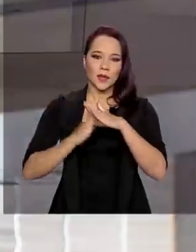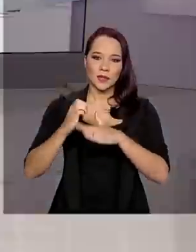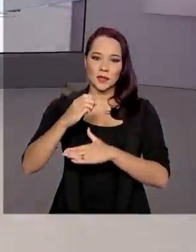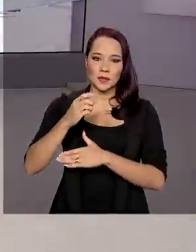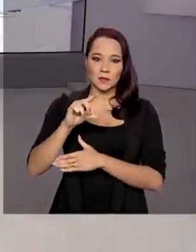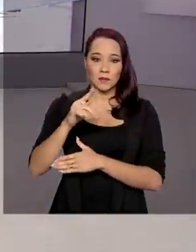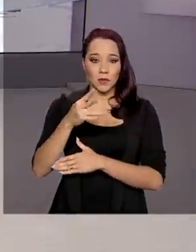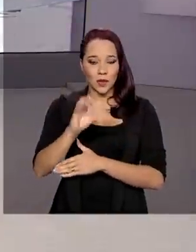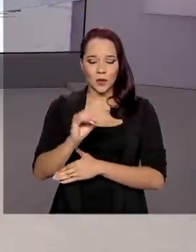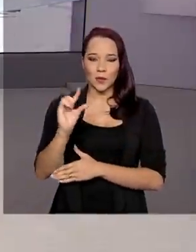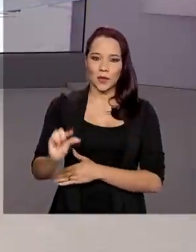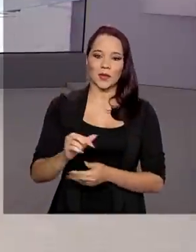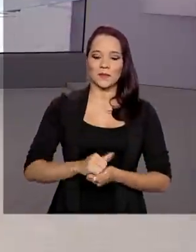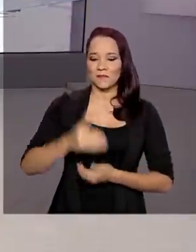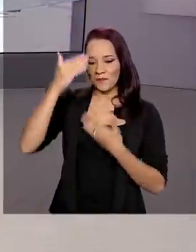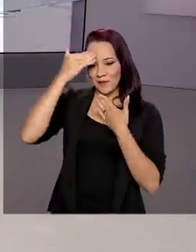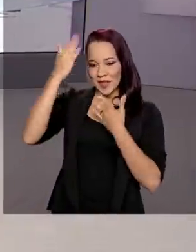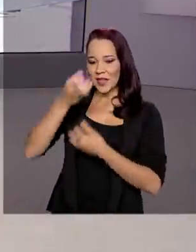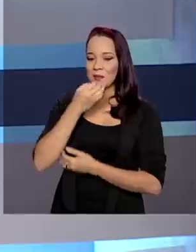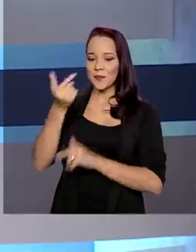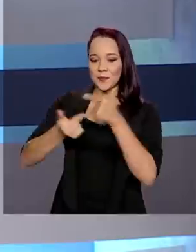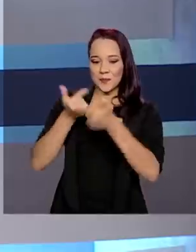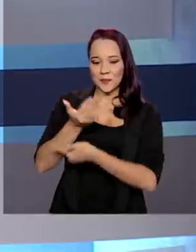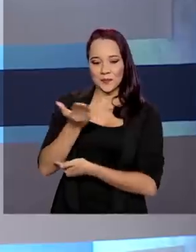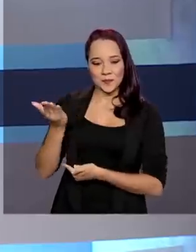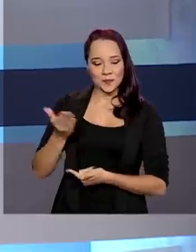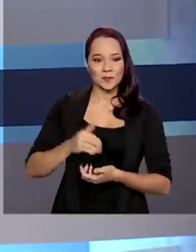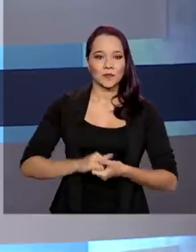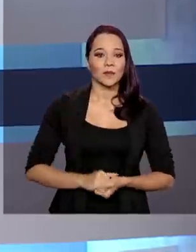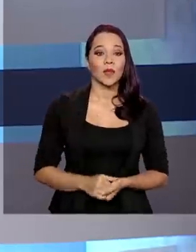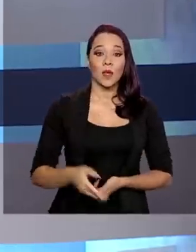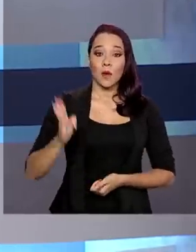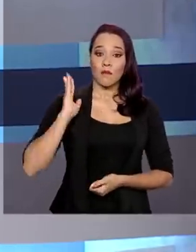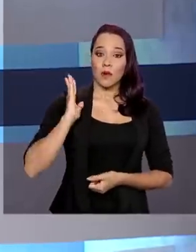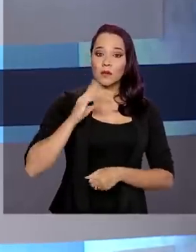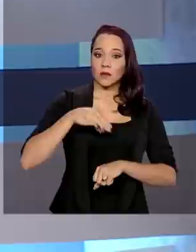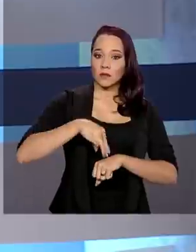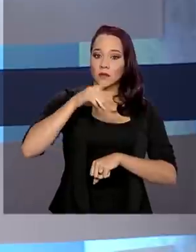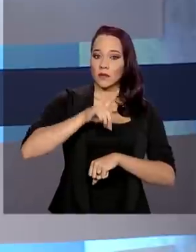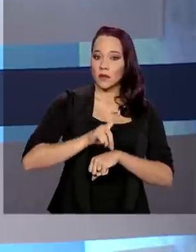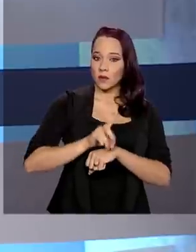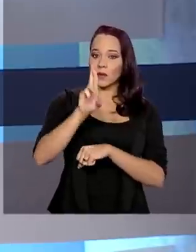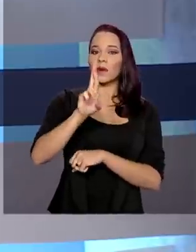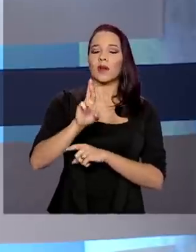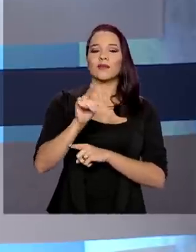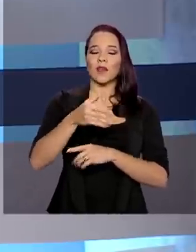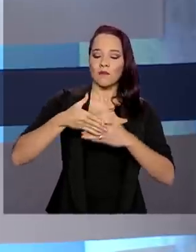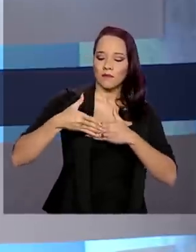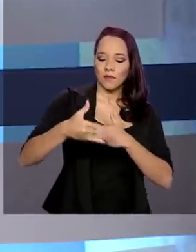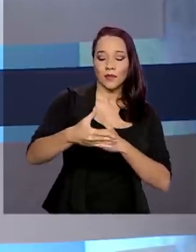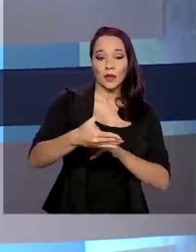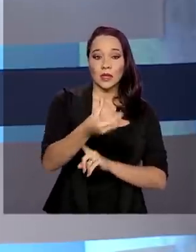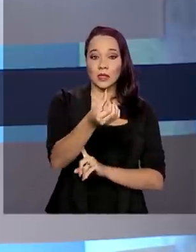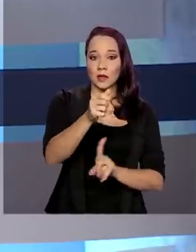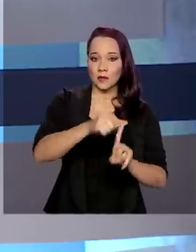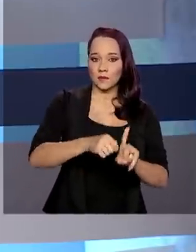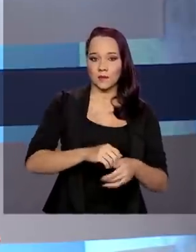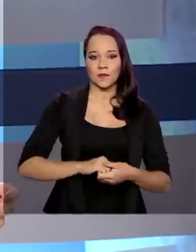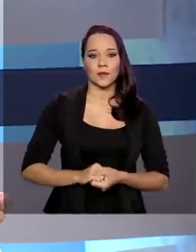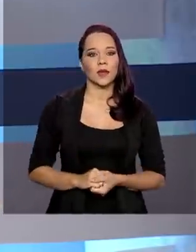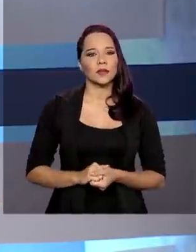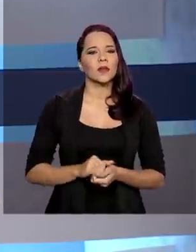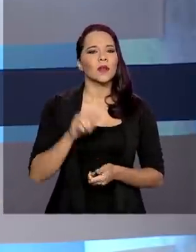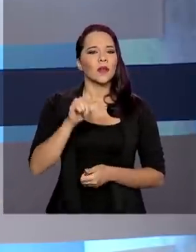Obrigada, Selma, pelas suas informações. Bom trabalho para você. Bolsas de mestrado e doutorado foram prorrogadas por seis meses.